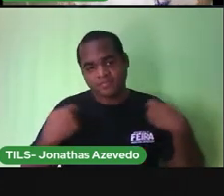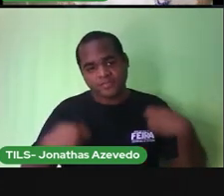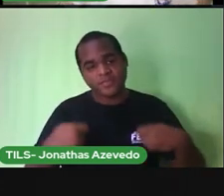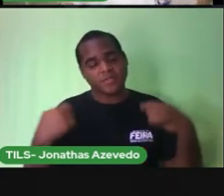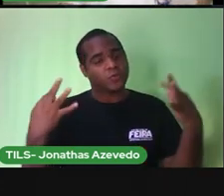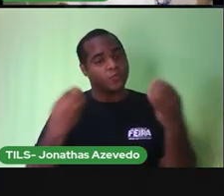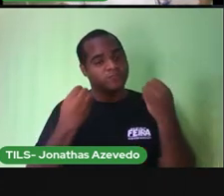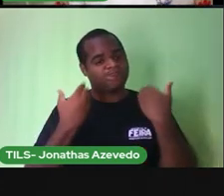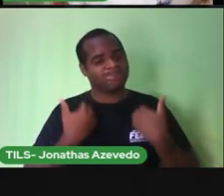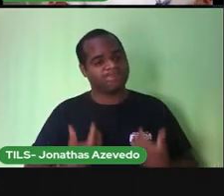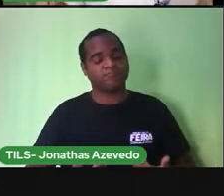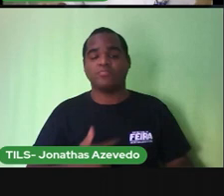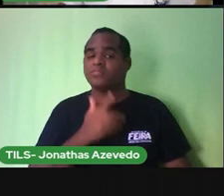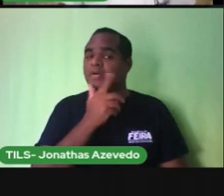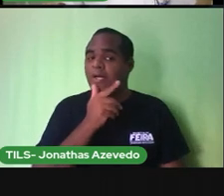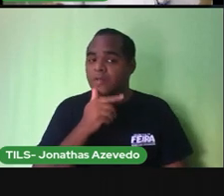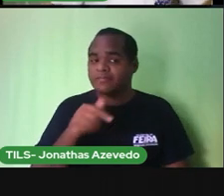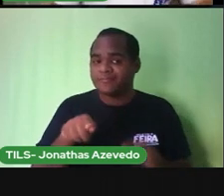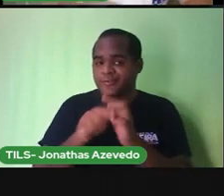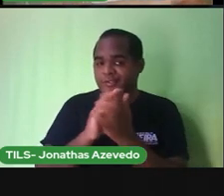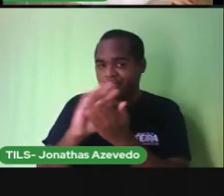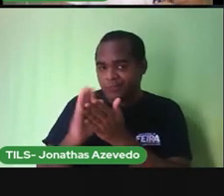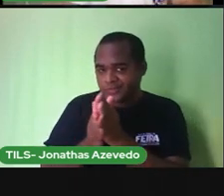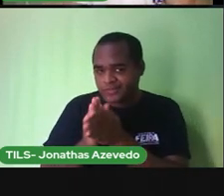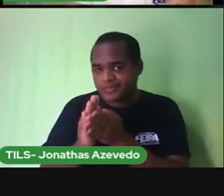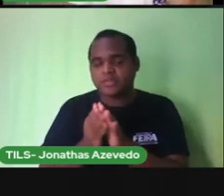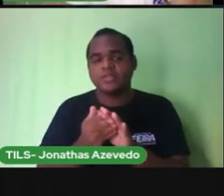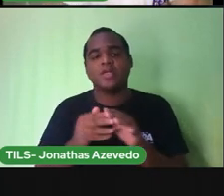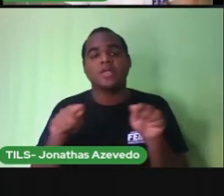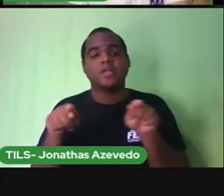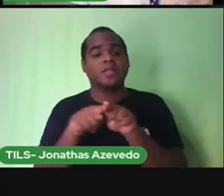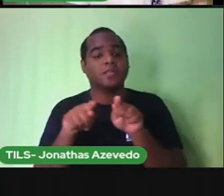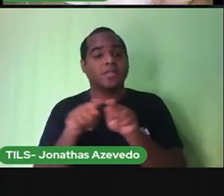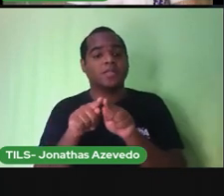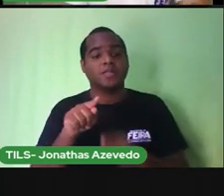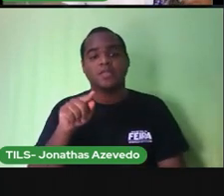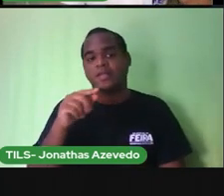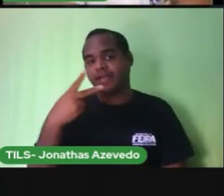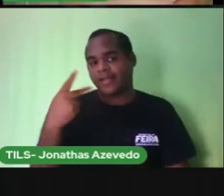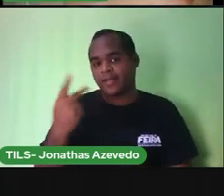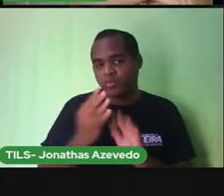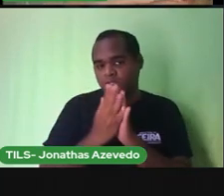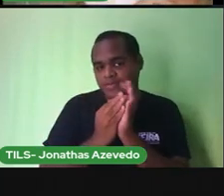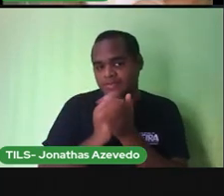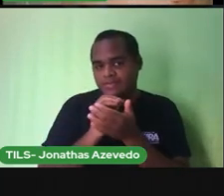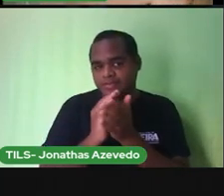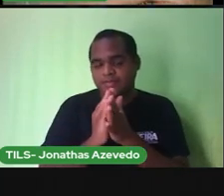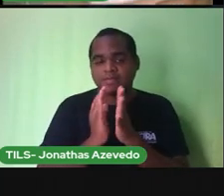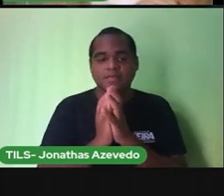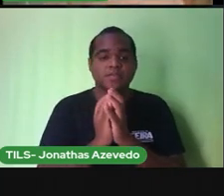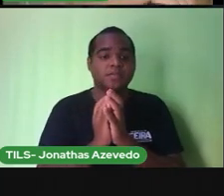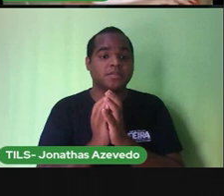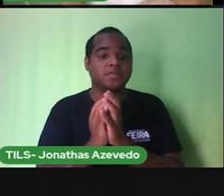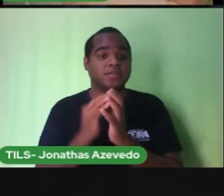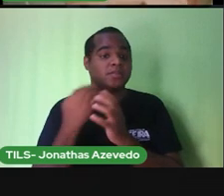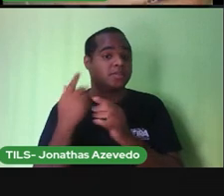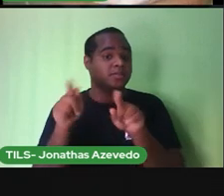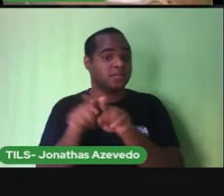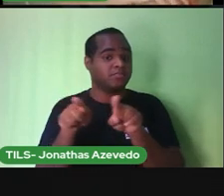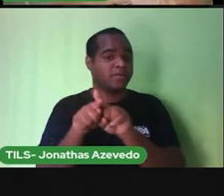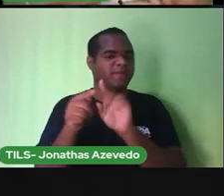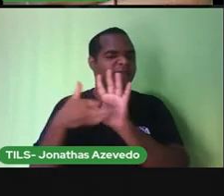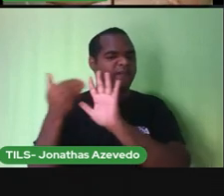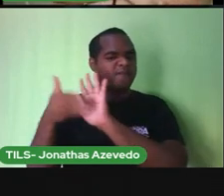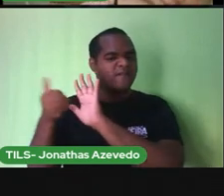água e sabão, o sabonete, e uma esponja, como a Pró falou no início. A esponja é para remover todas